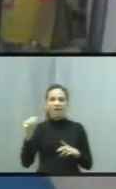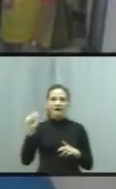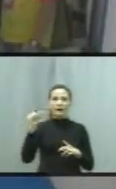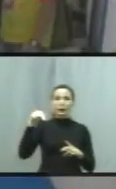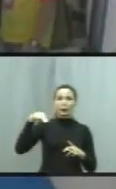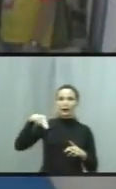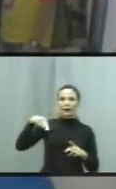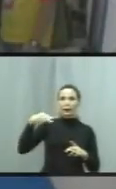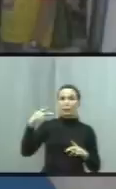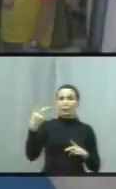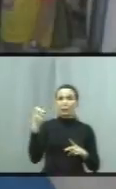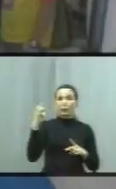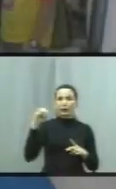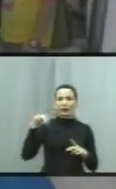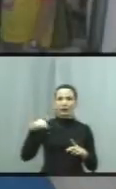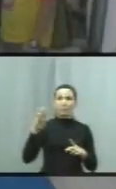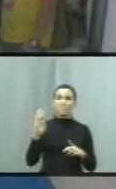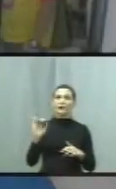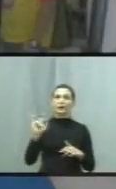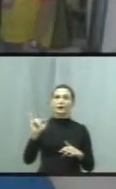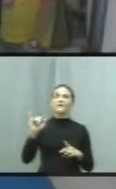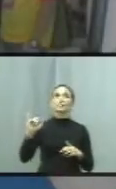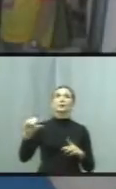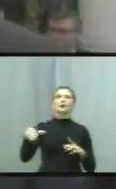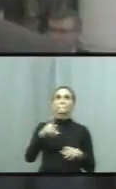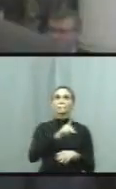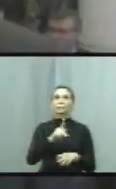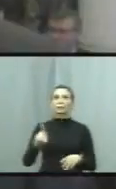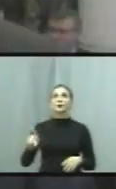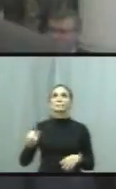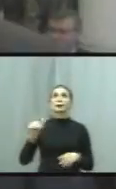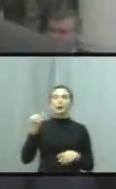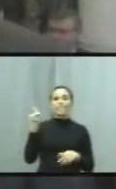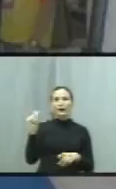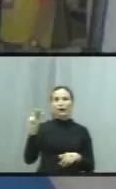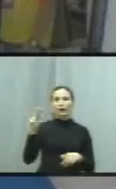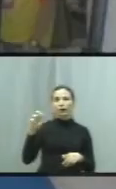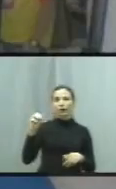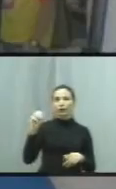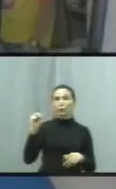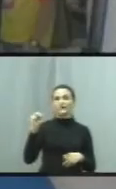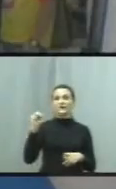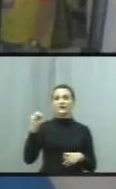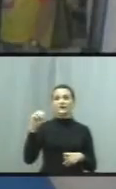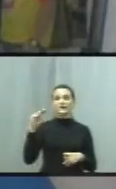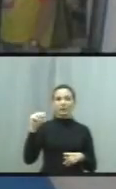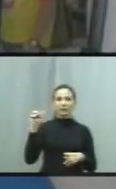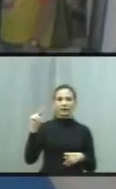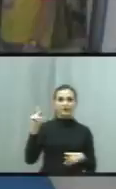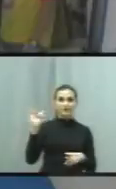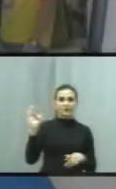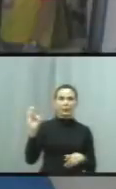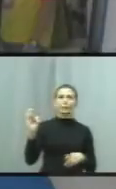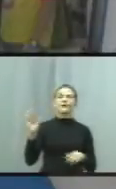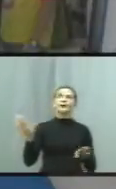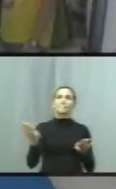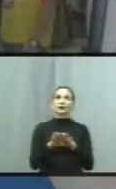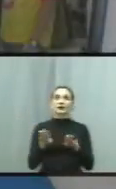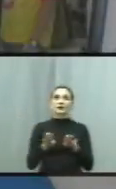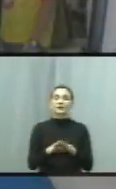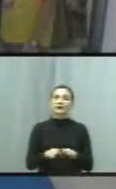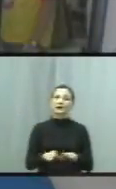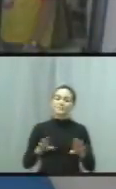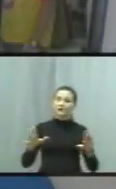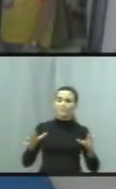o presidente da Fiesp, Ciesp, Paulo Skaff. E também, né, prestigiamos lá